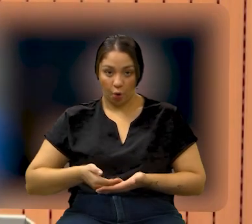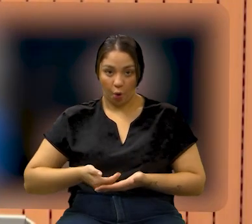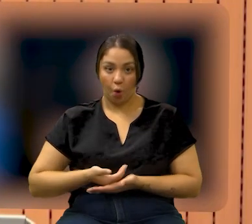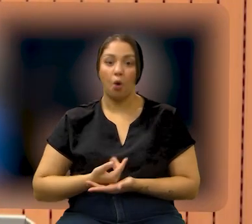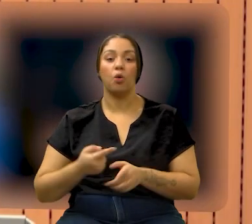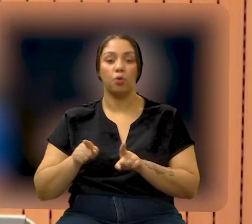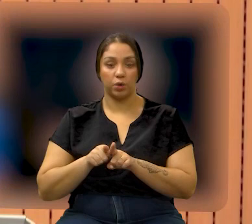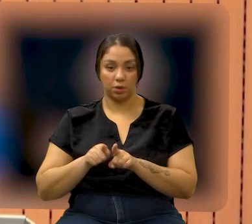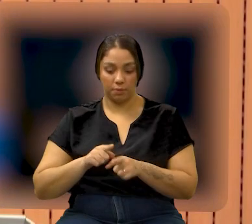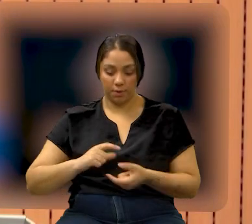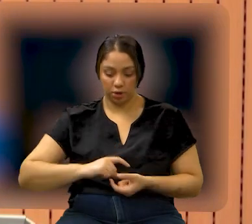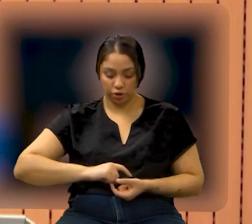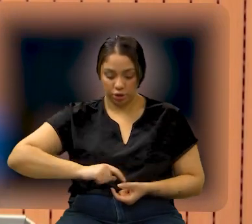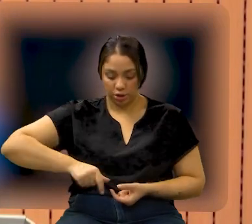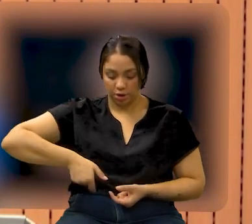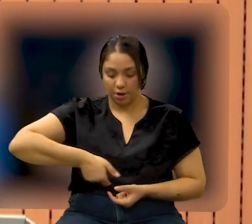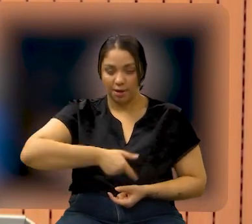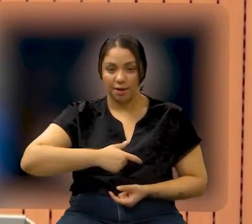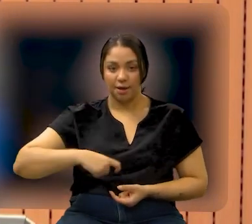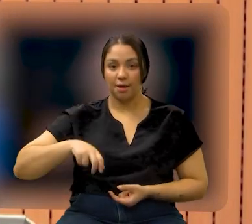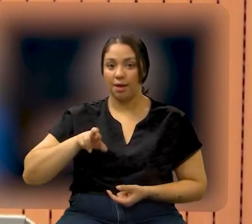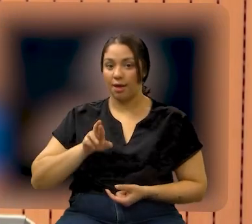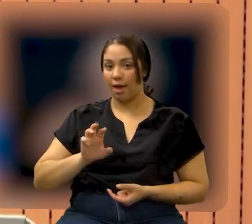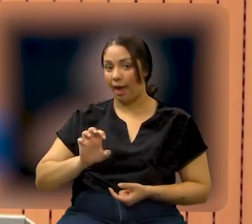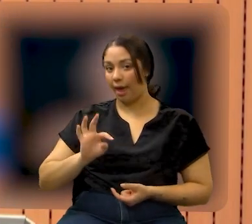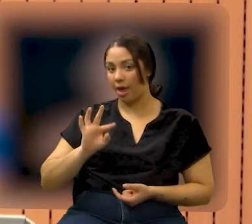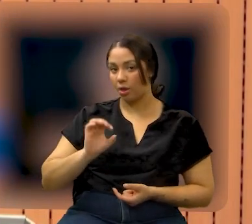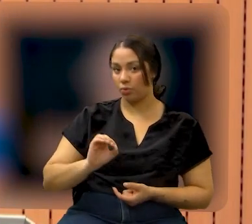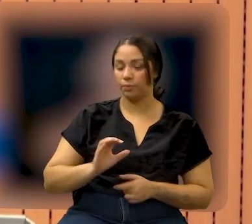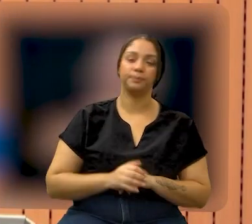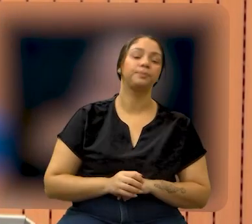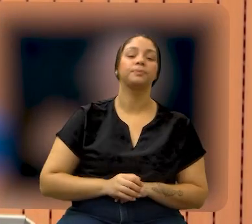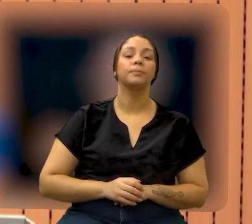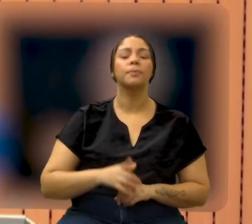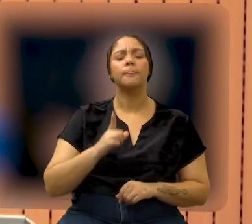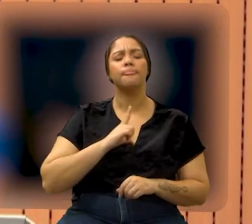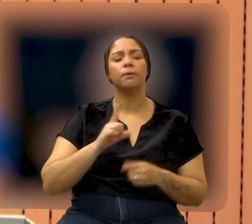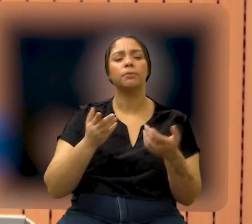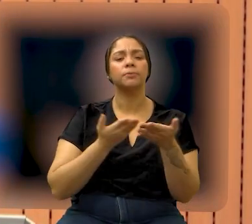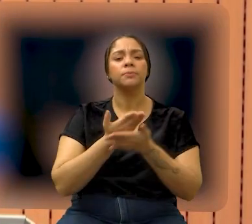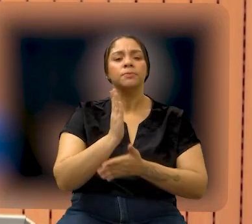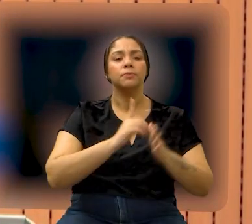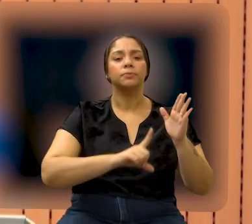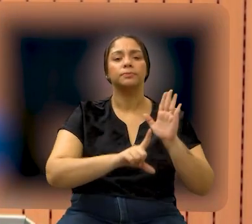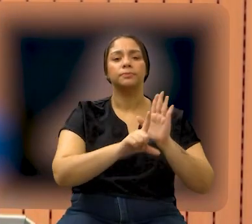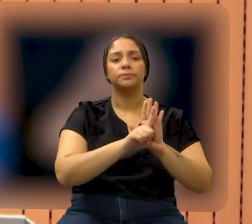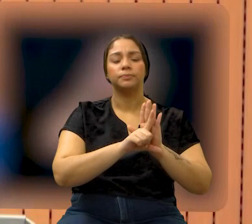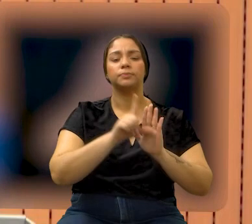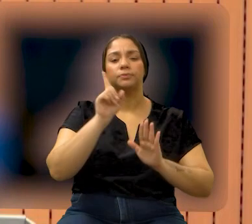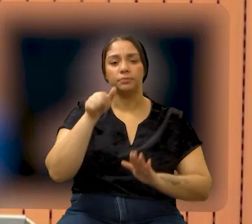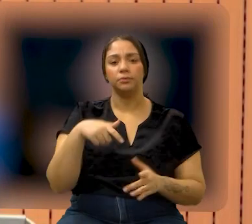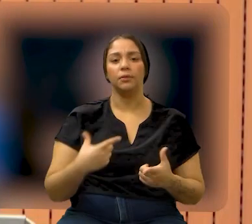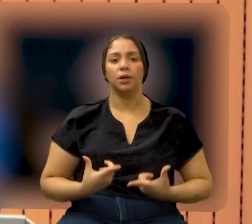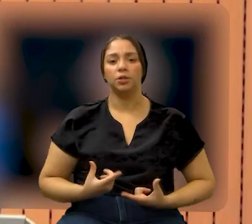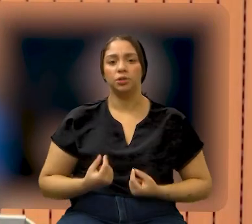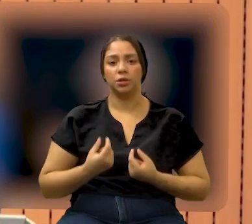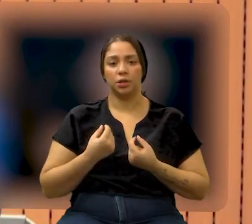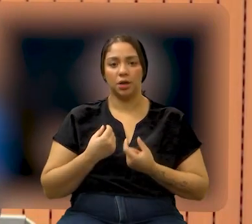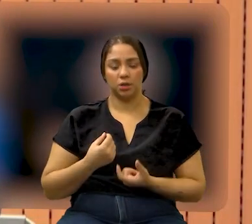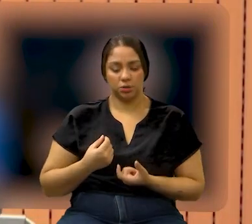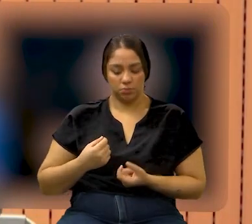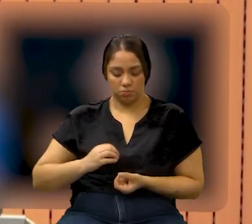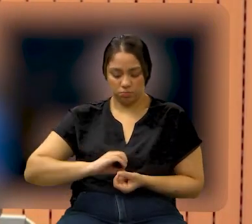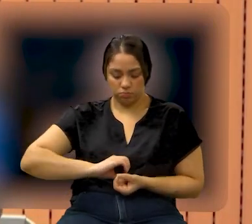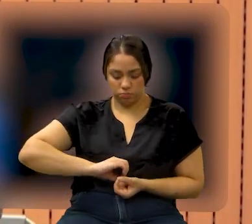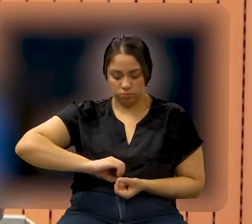Recentemente, no Senado Federal, foi aprovada uma lei para a prevenção do câncer coloretal,